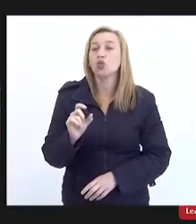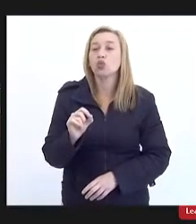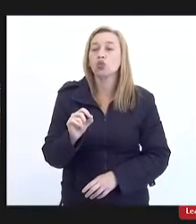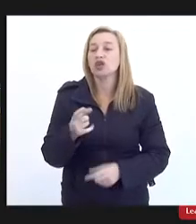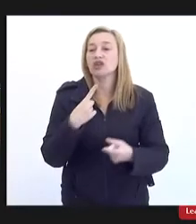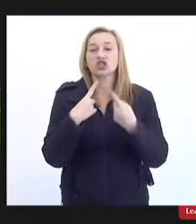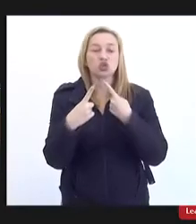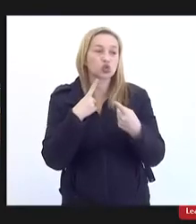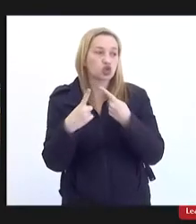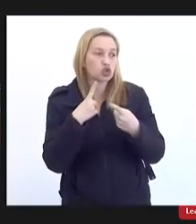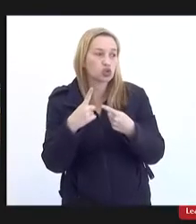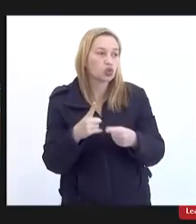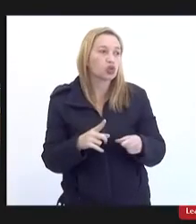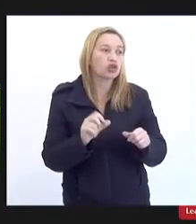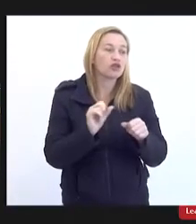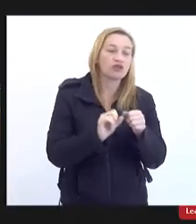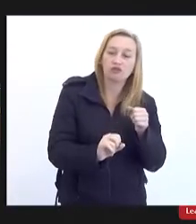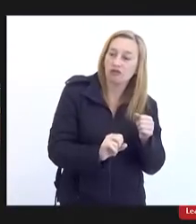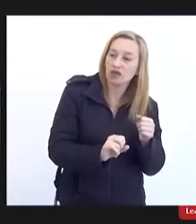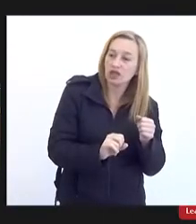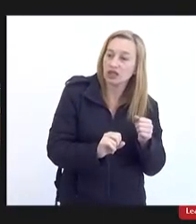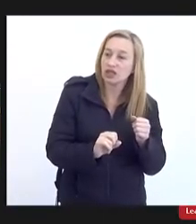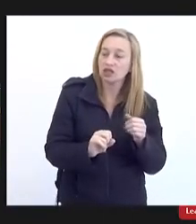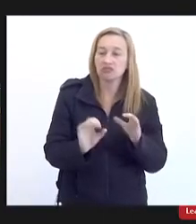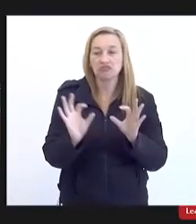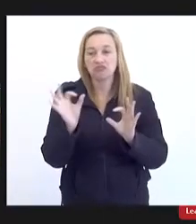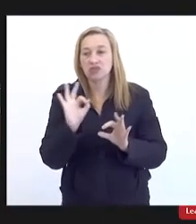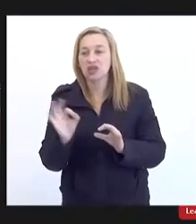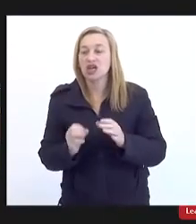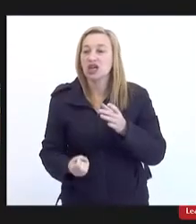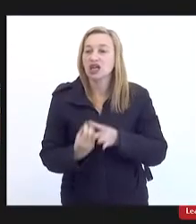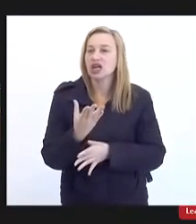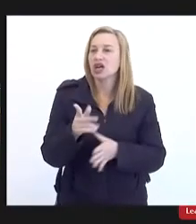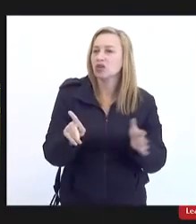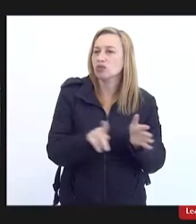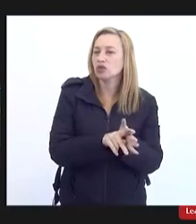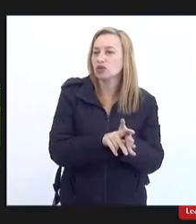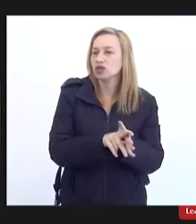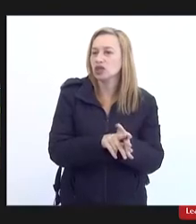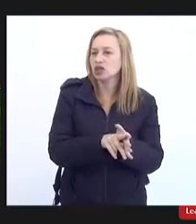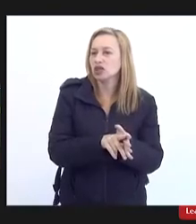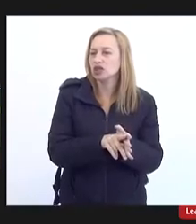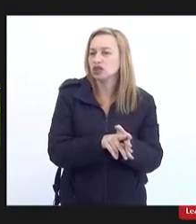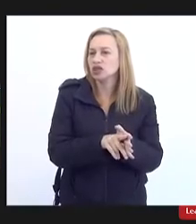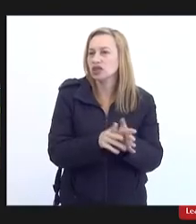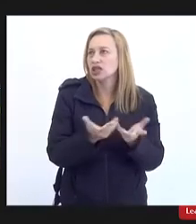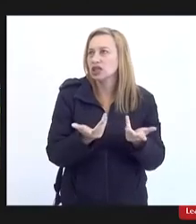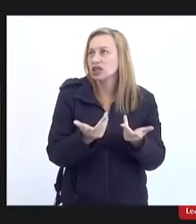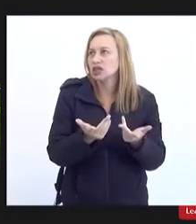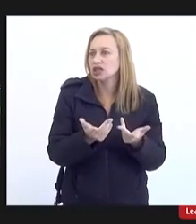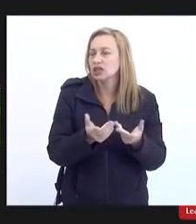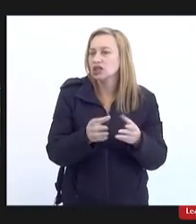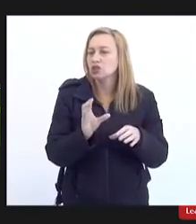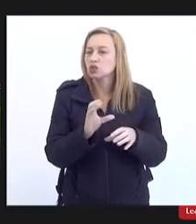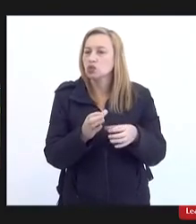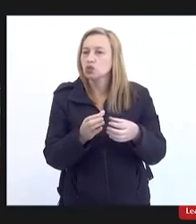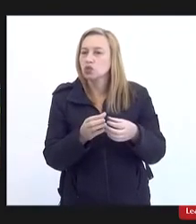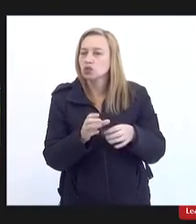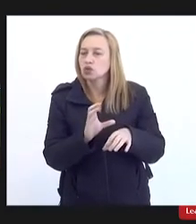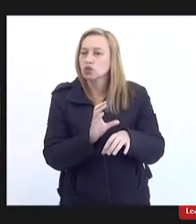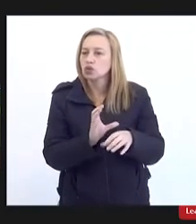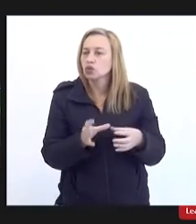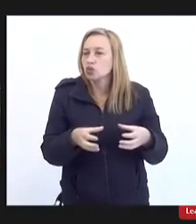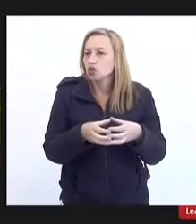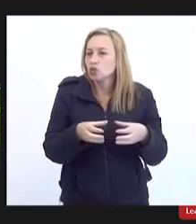sendo discutido o que vai ser colocado eles criaram esse projeto de concurso de criar esse concurso de projetos